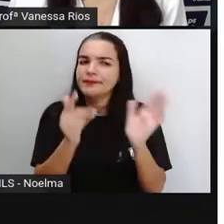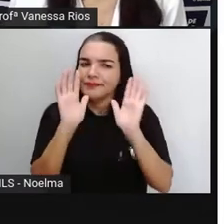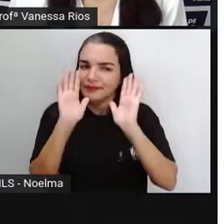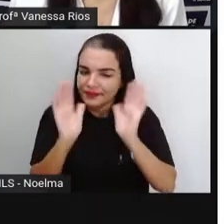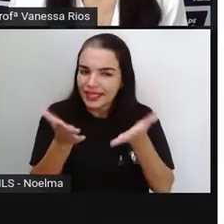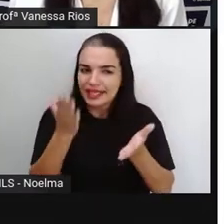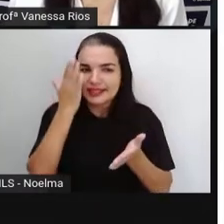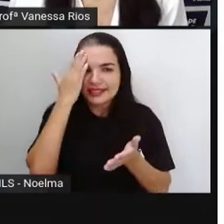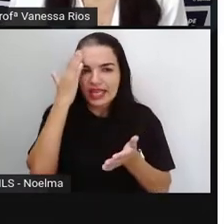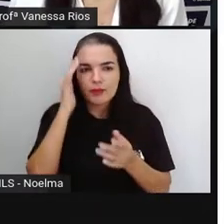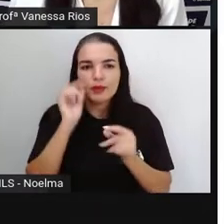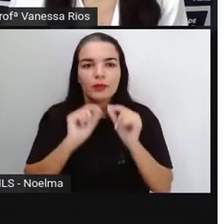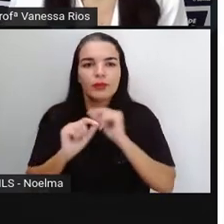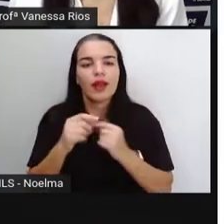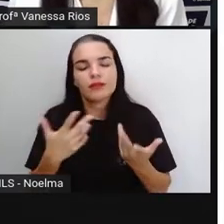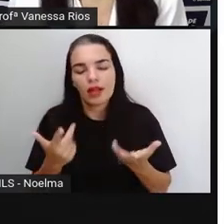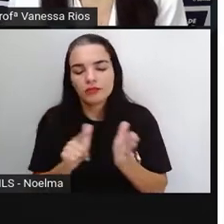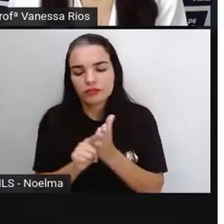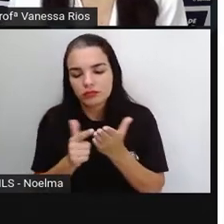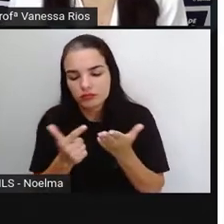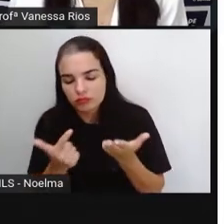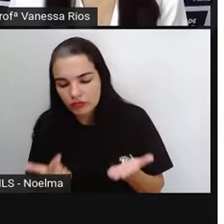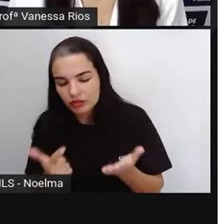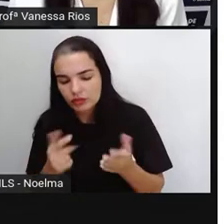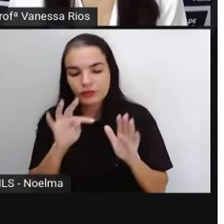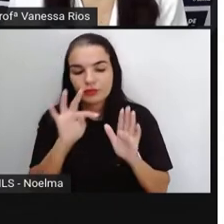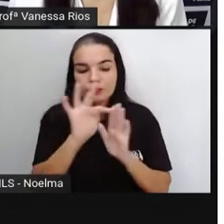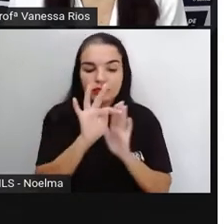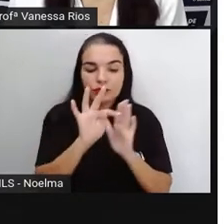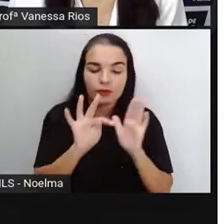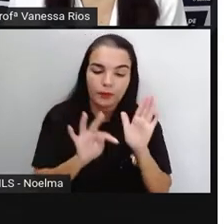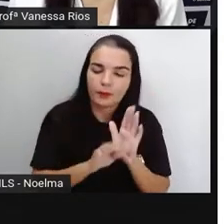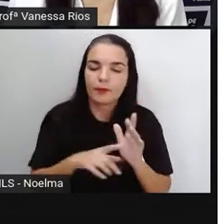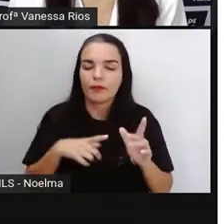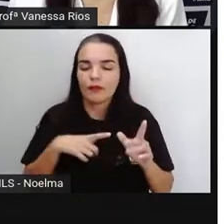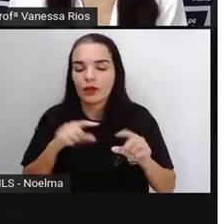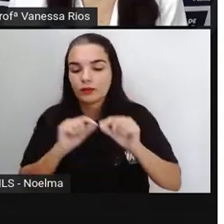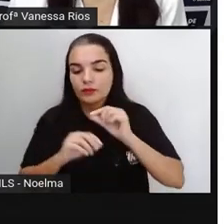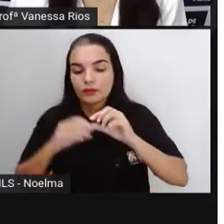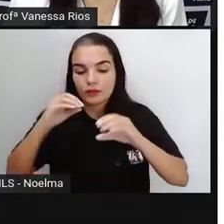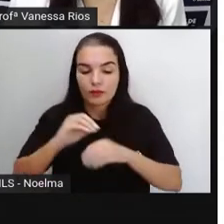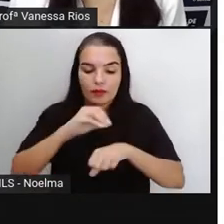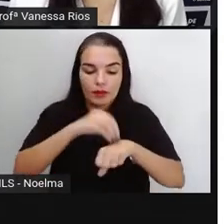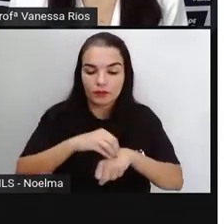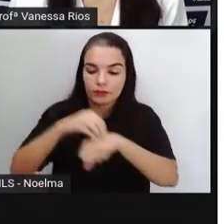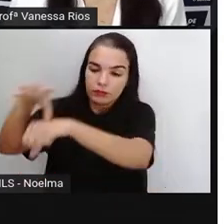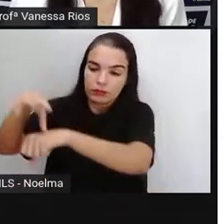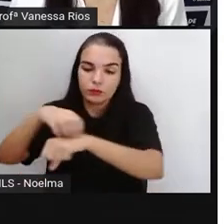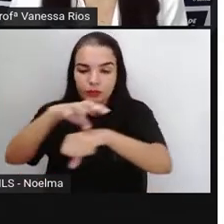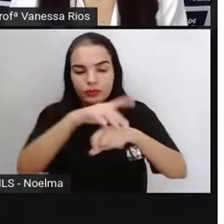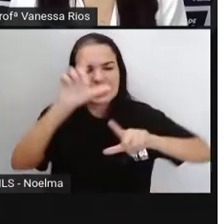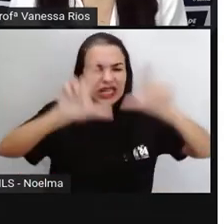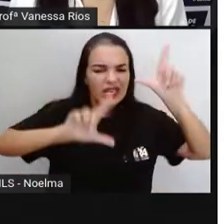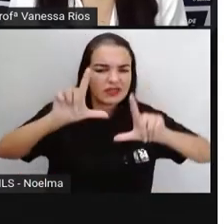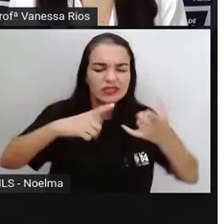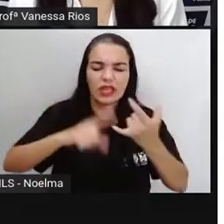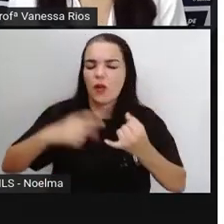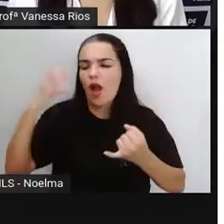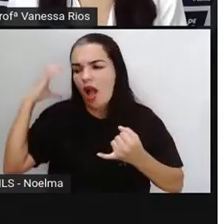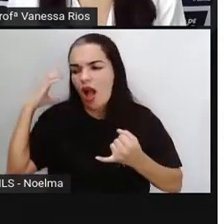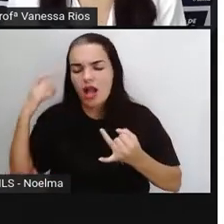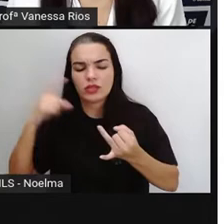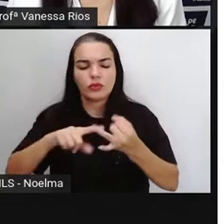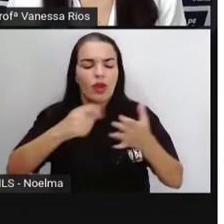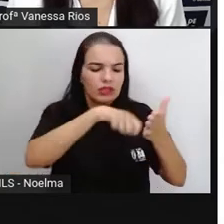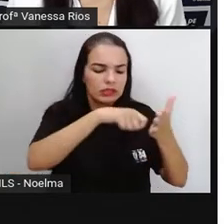jornalísticos são os textos veiculados pelos jornais, revistas, rádio e televisão, os quais possuem o intuito de